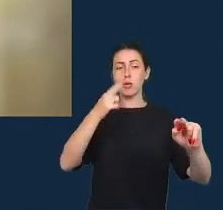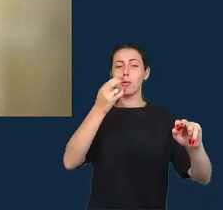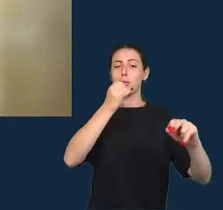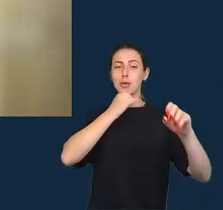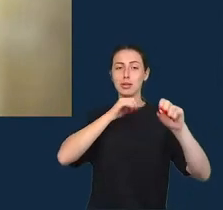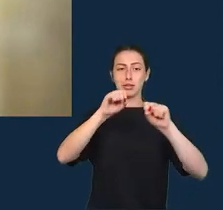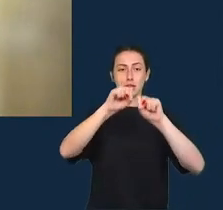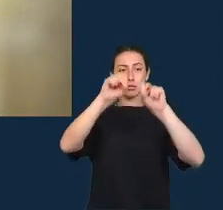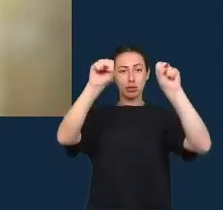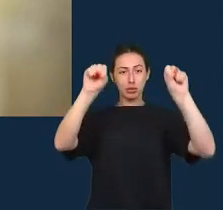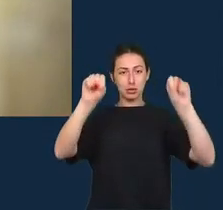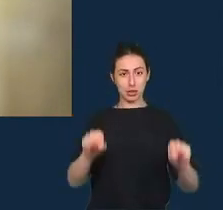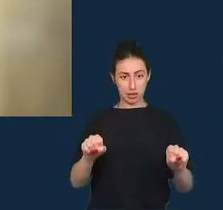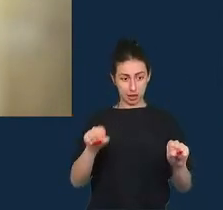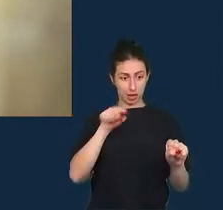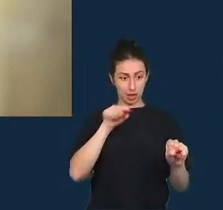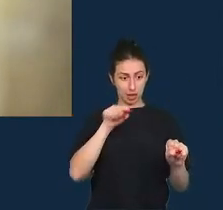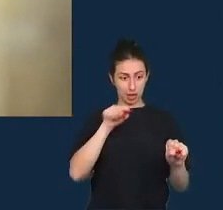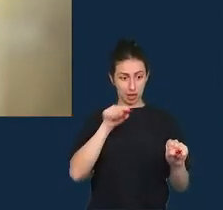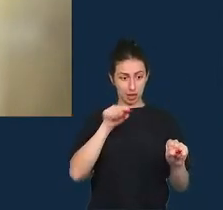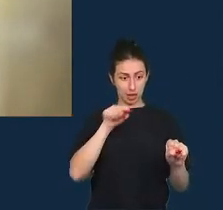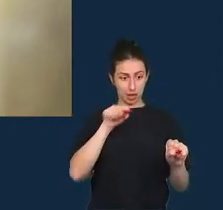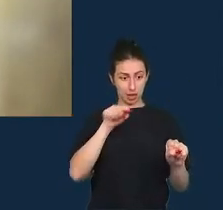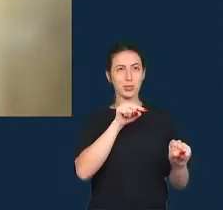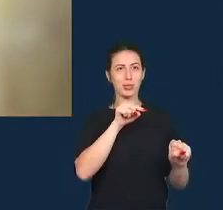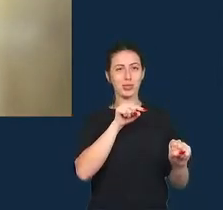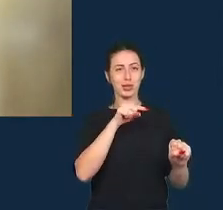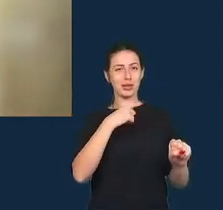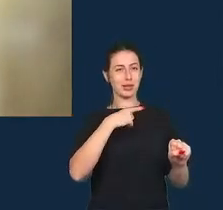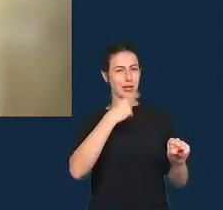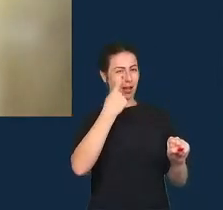de empiricismo que